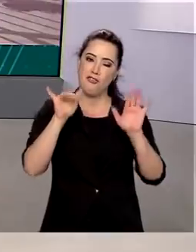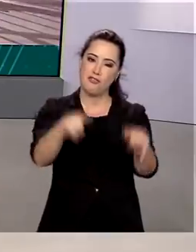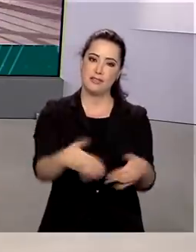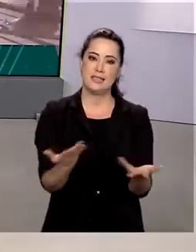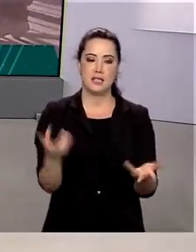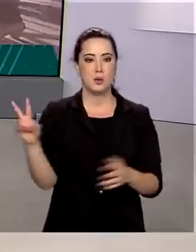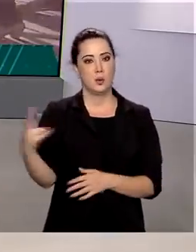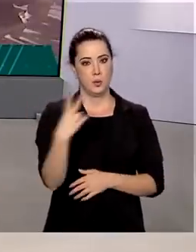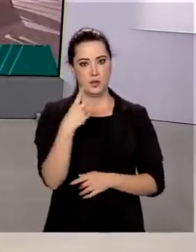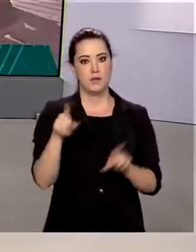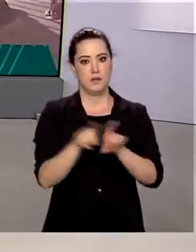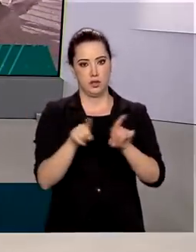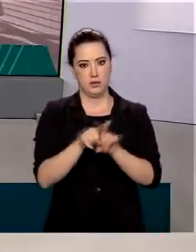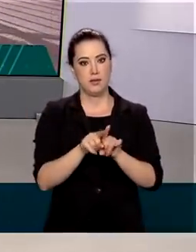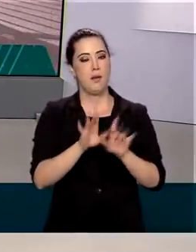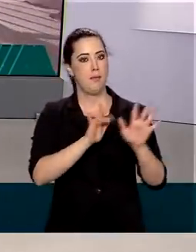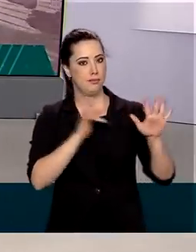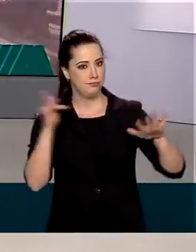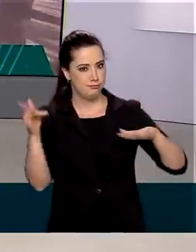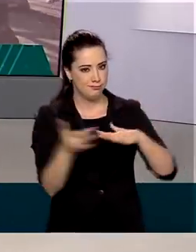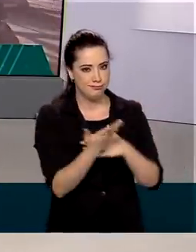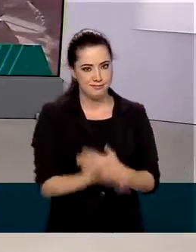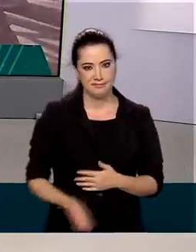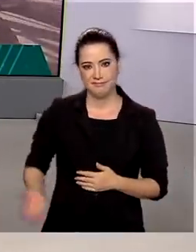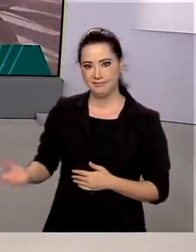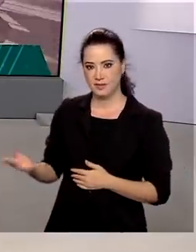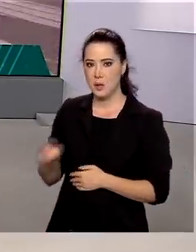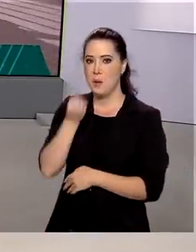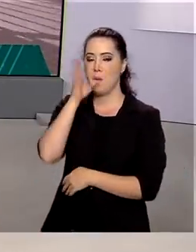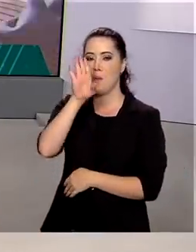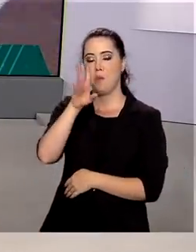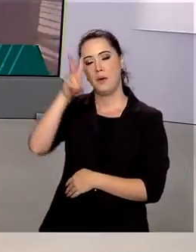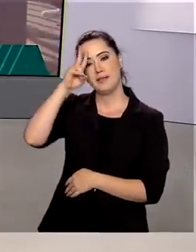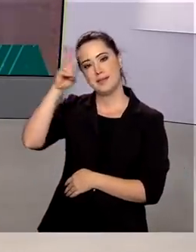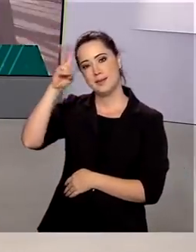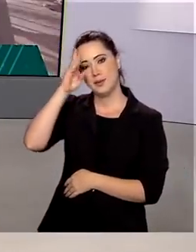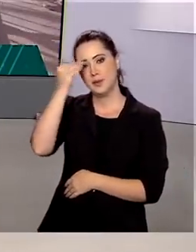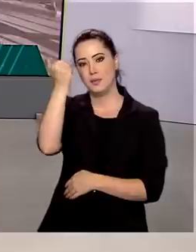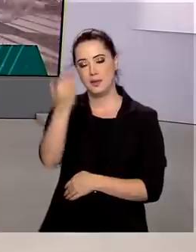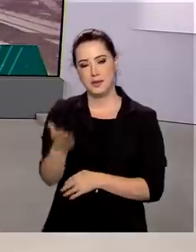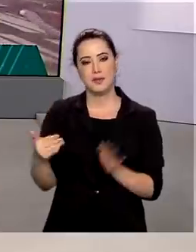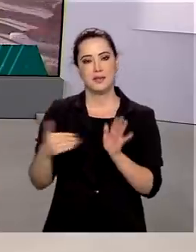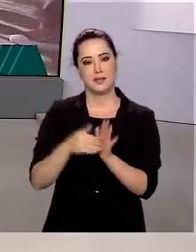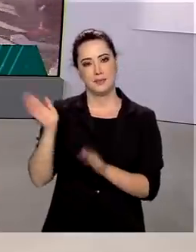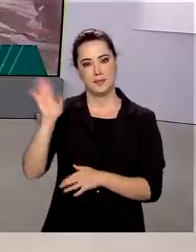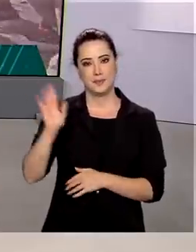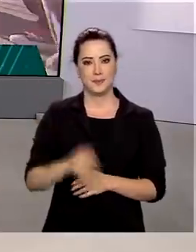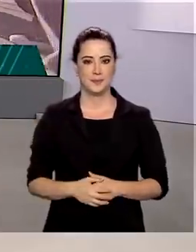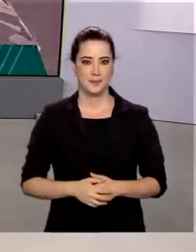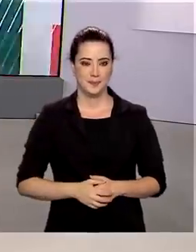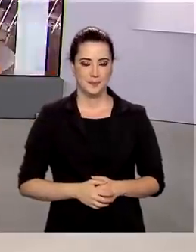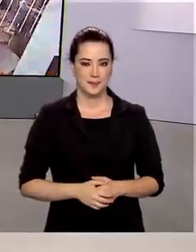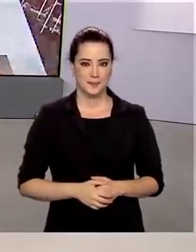Nos acompanhe também pelas nossas redes sociais. Uma ótima segunda-feira para você e te vejo amanhã.